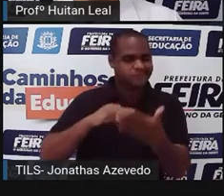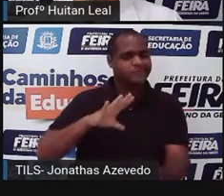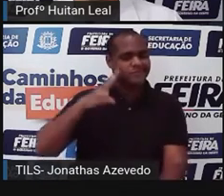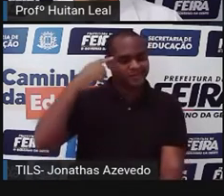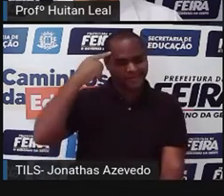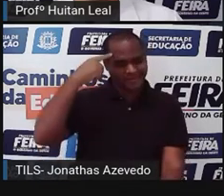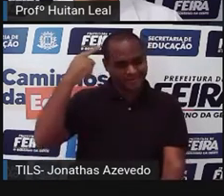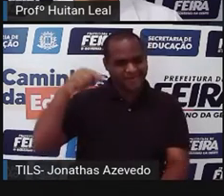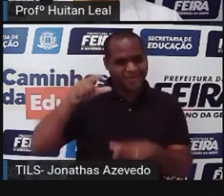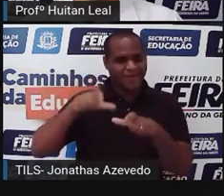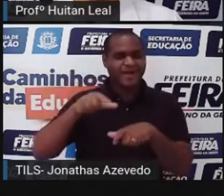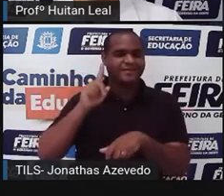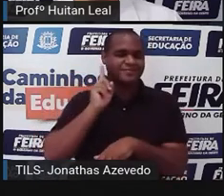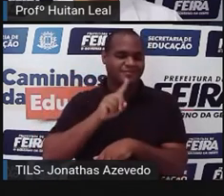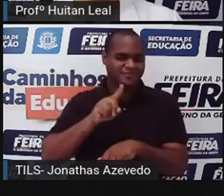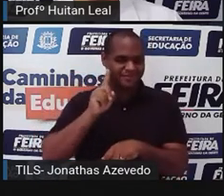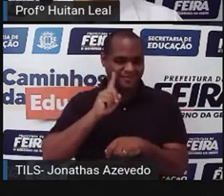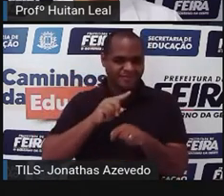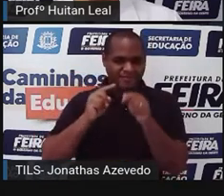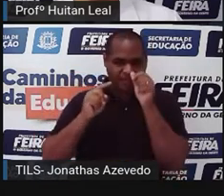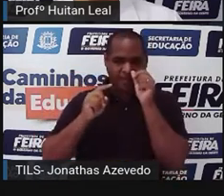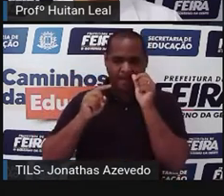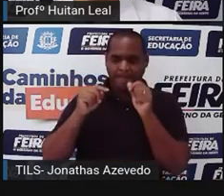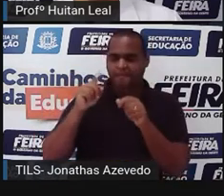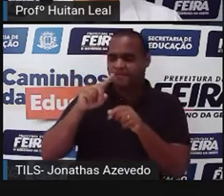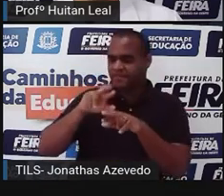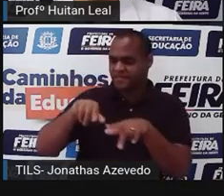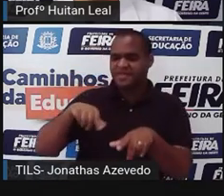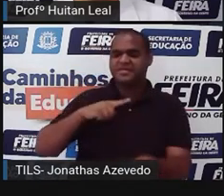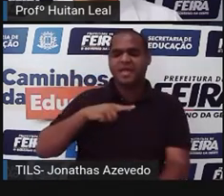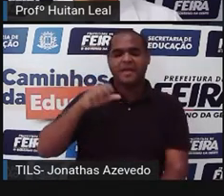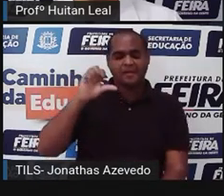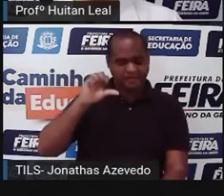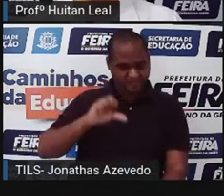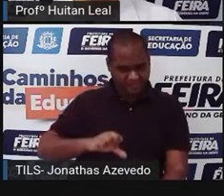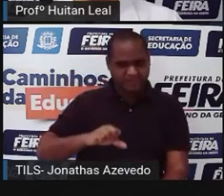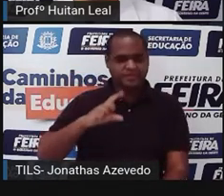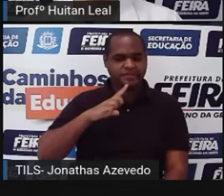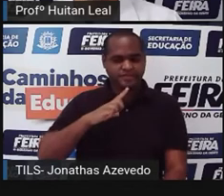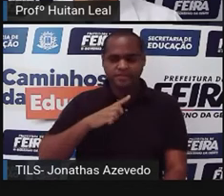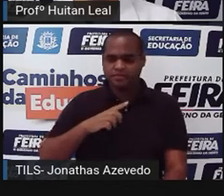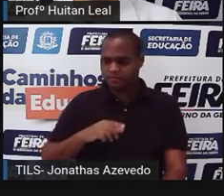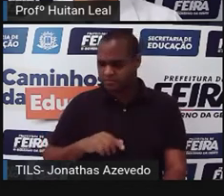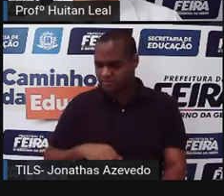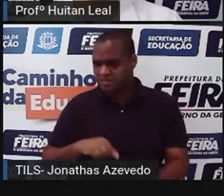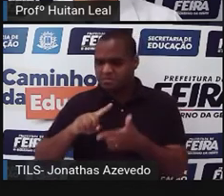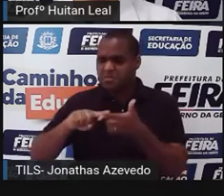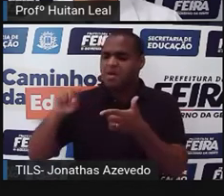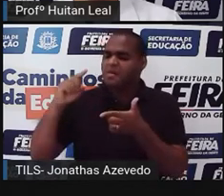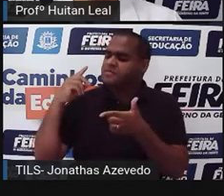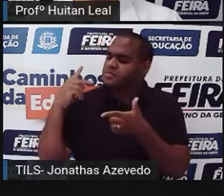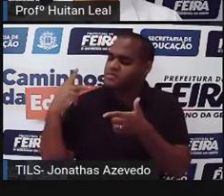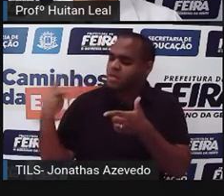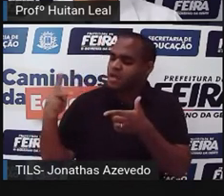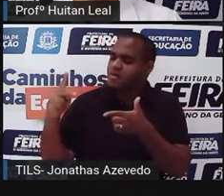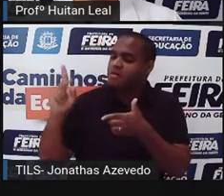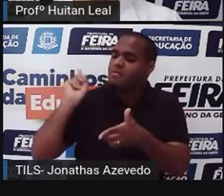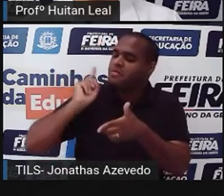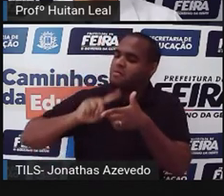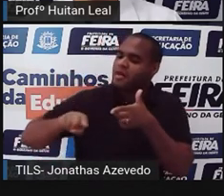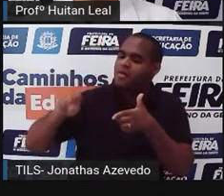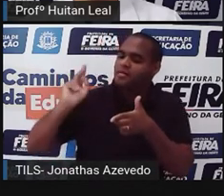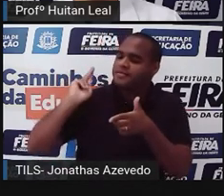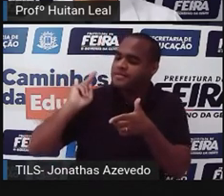ataque lá em Nova York, seus negócios ficaram prejudicados. Problema seu, ouviu? Problema seu.